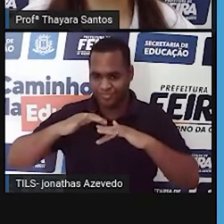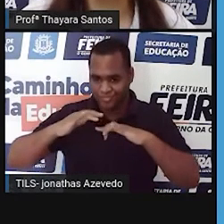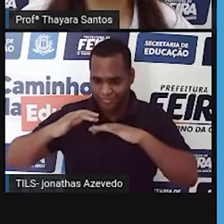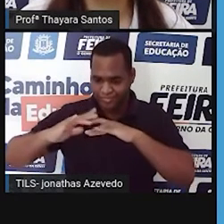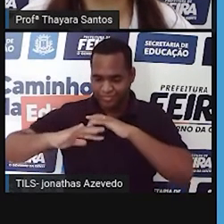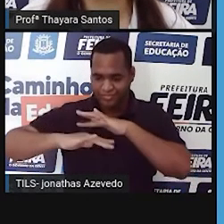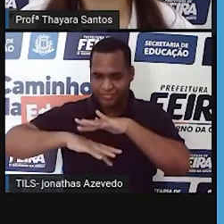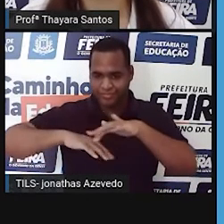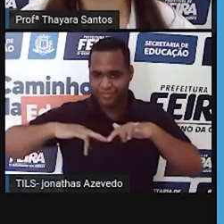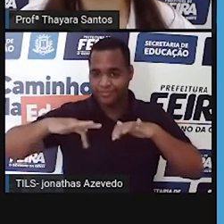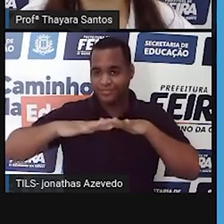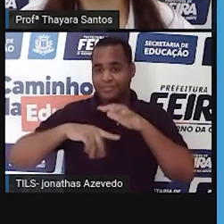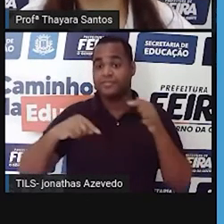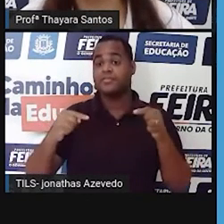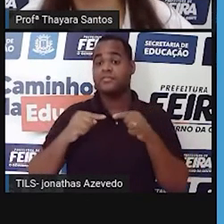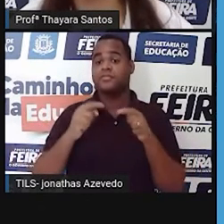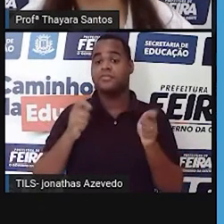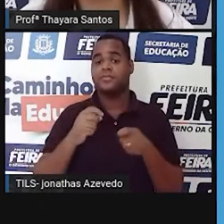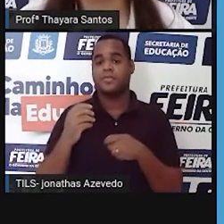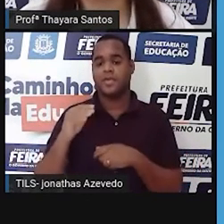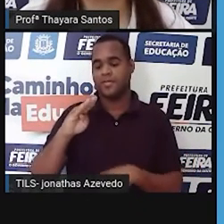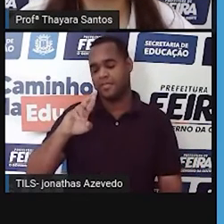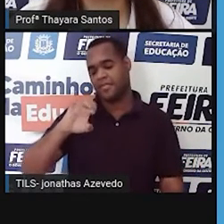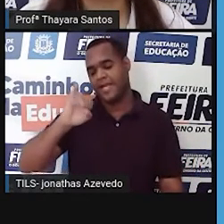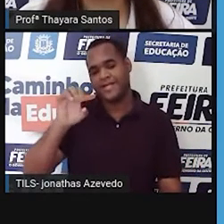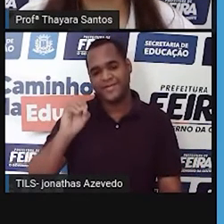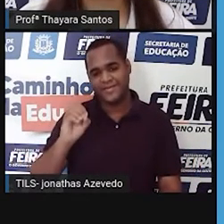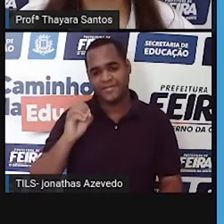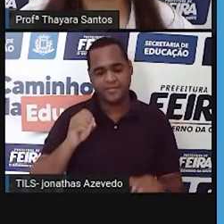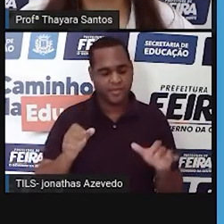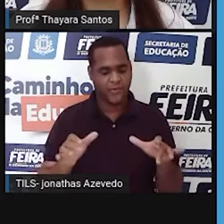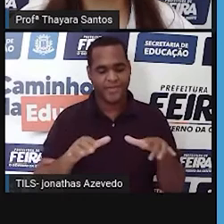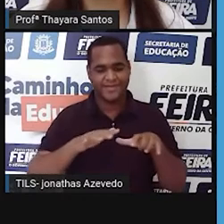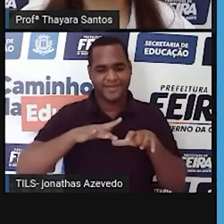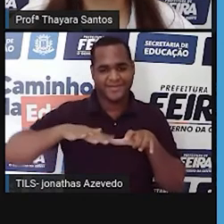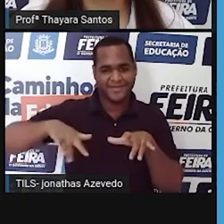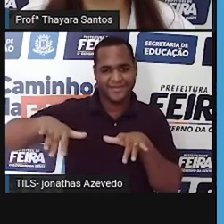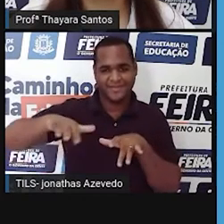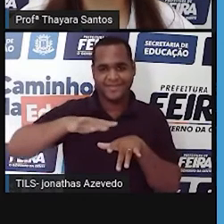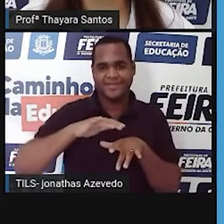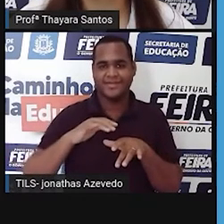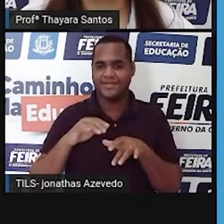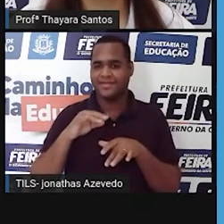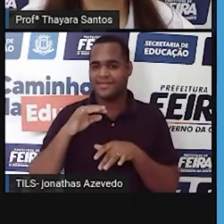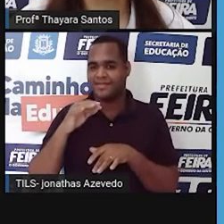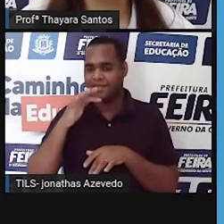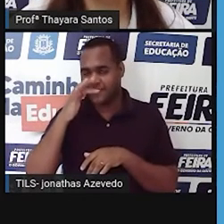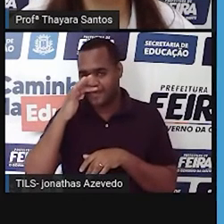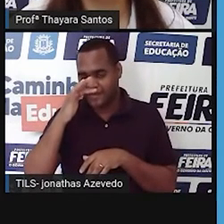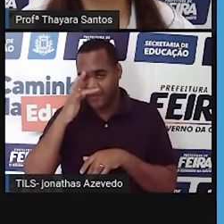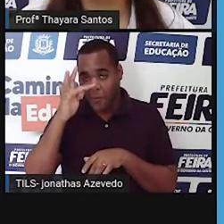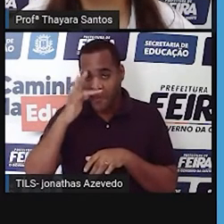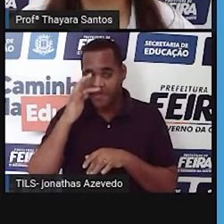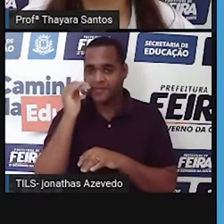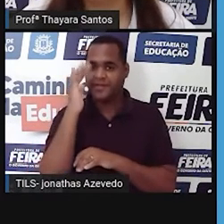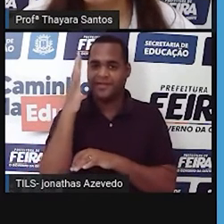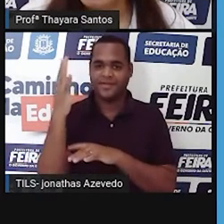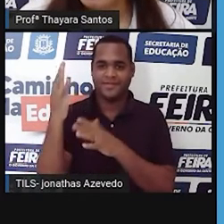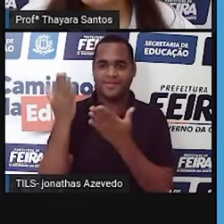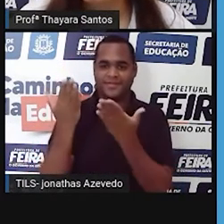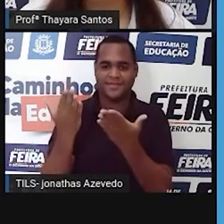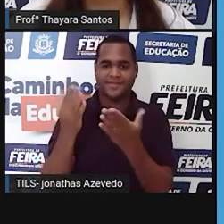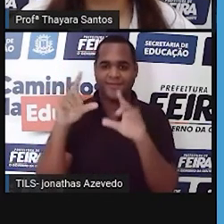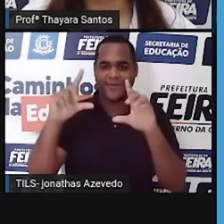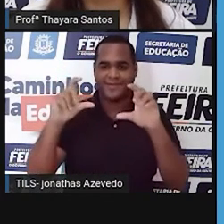o que inclui também o que a gente chama de brejos e lagoas. E essa daqui é uma planta típica de lá, do bioma, que é o camalote.